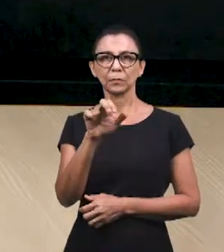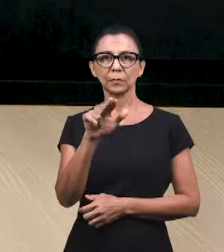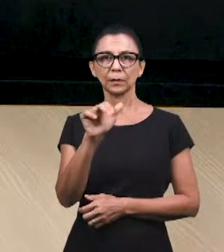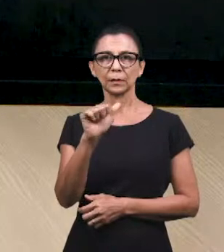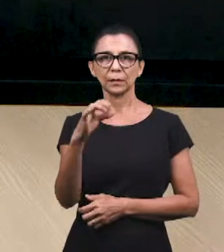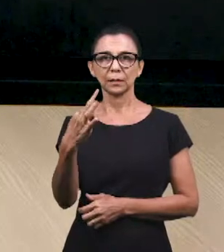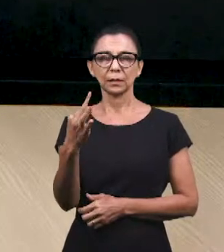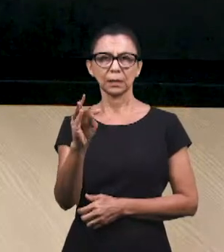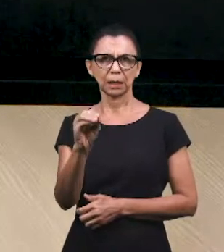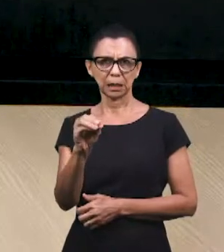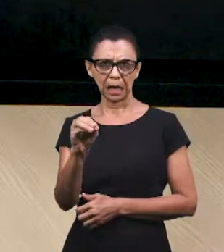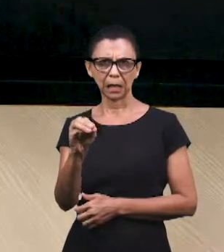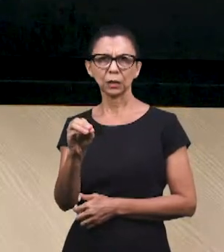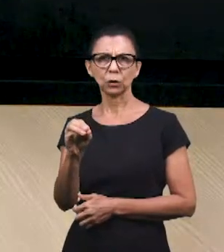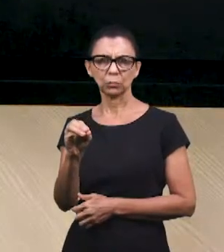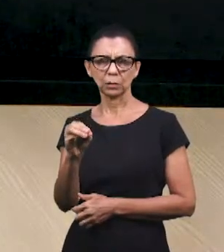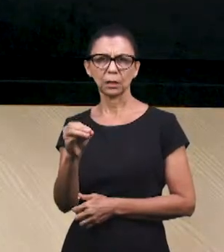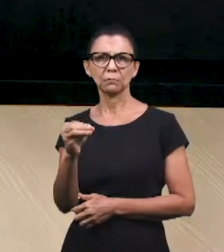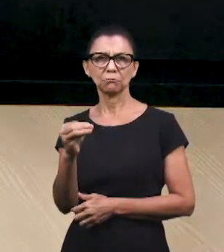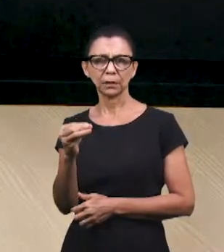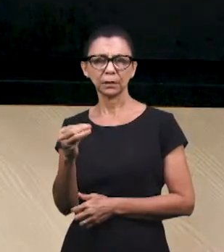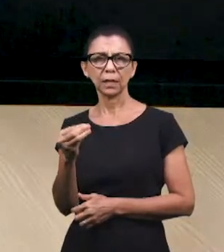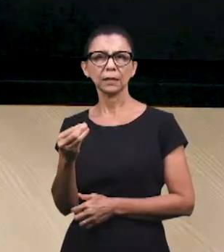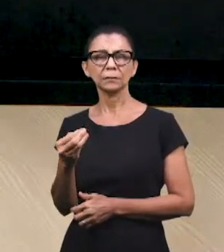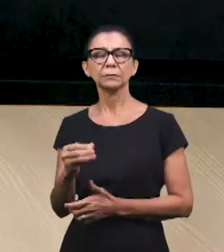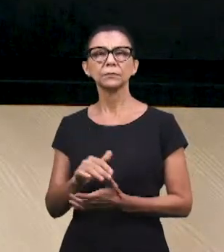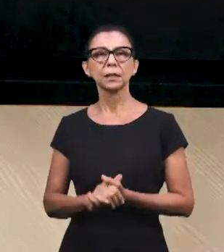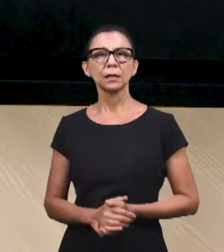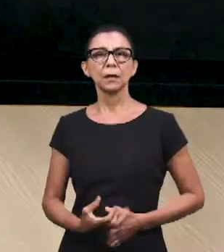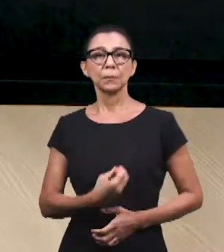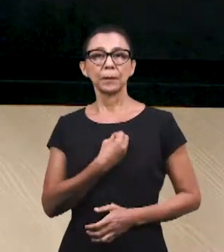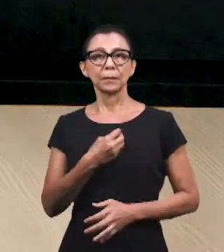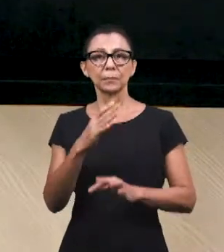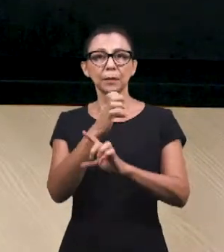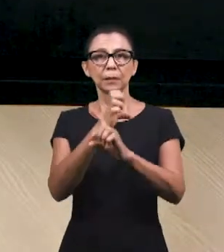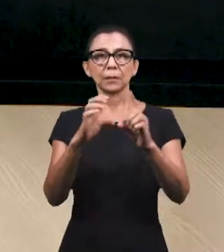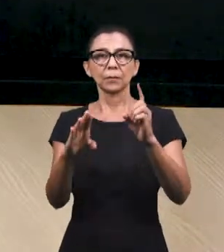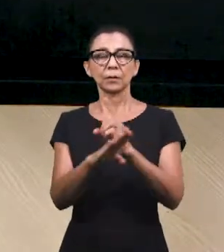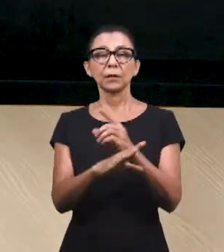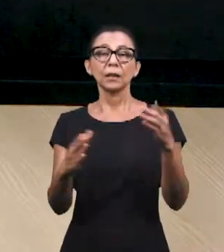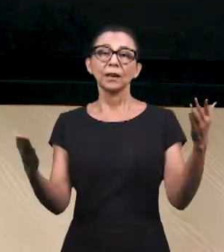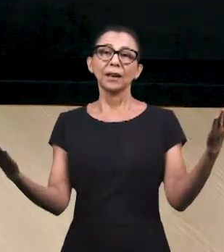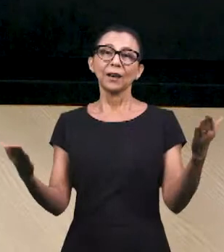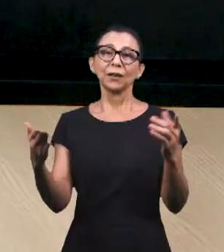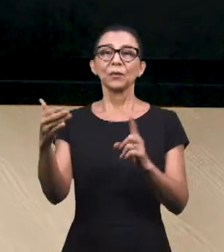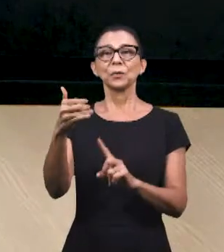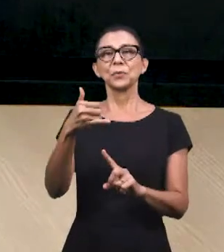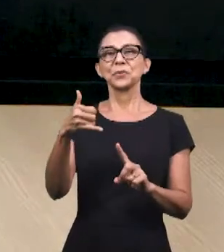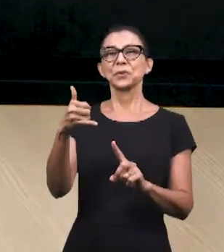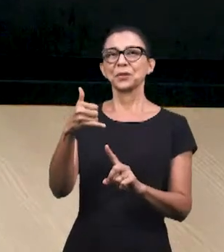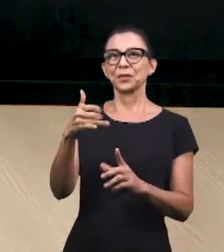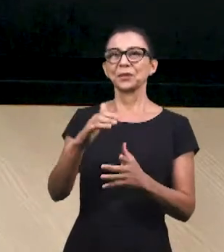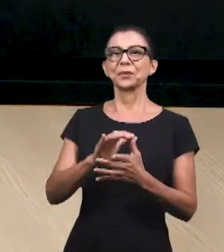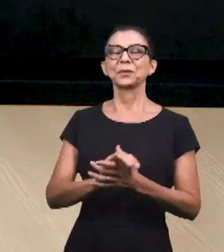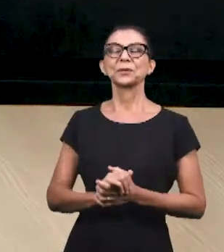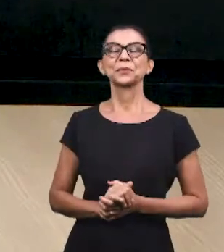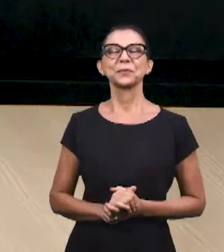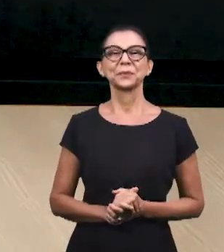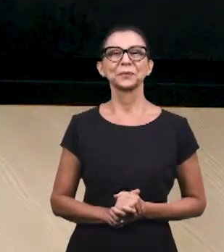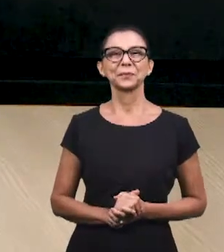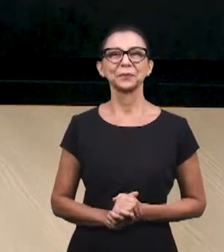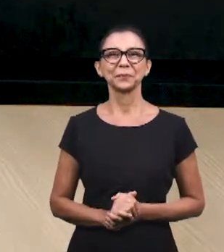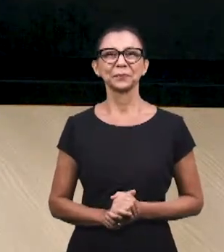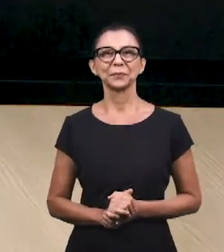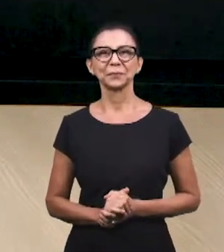Bíblica Dominical, é um diácono muito ativo e agora foi levantado ao Ministério da Palavra, ungido ao Ministério da Palavra.